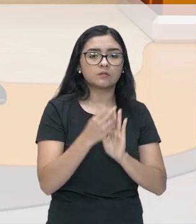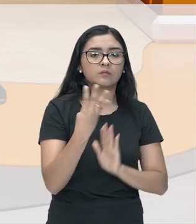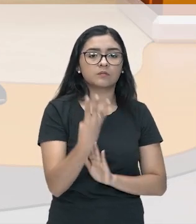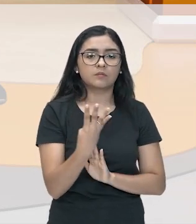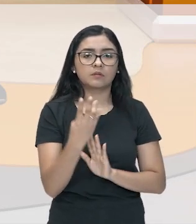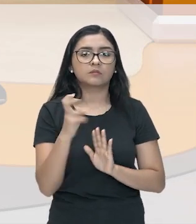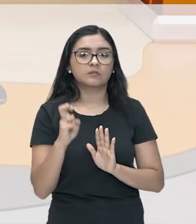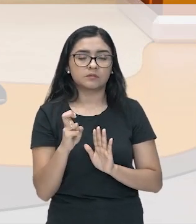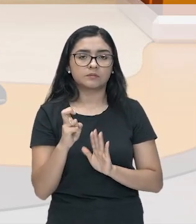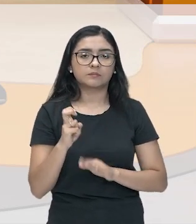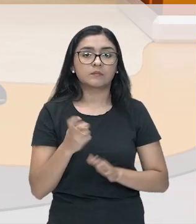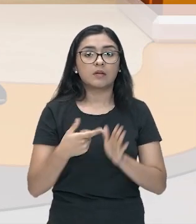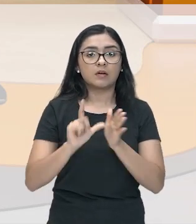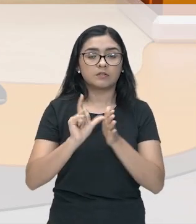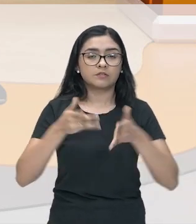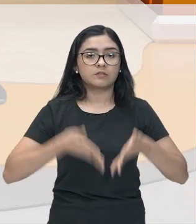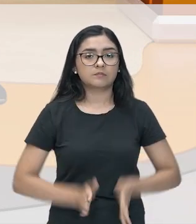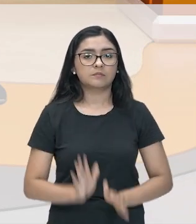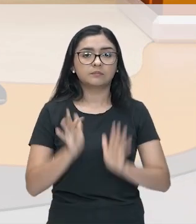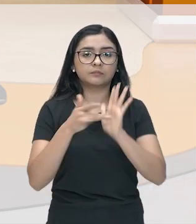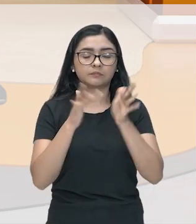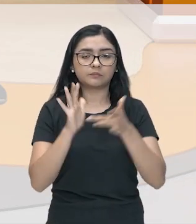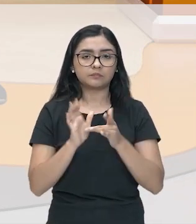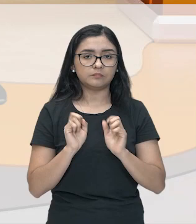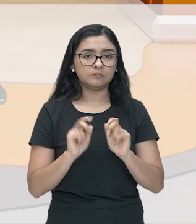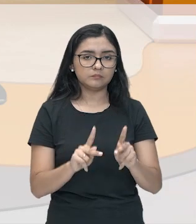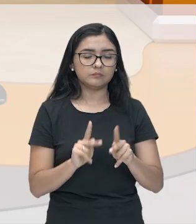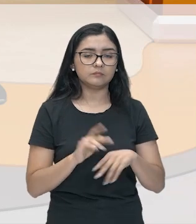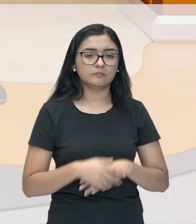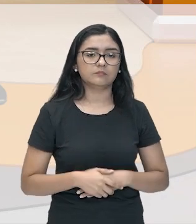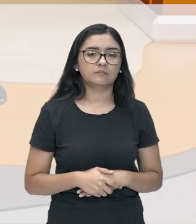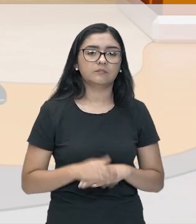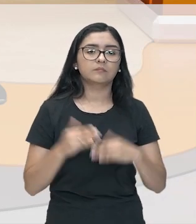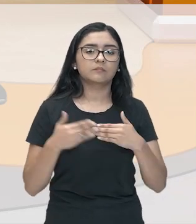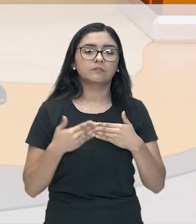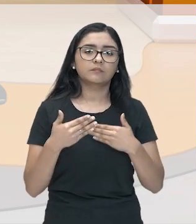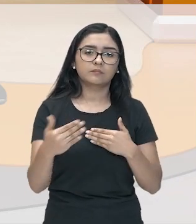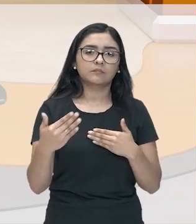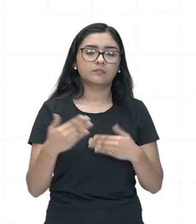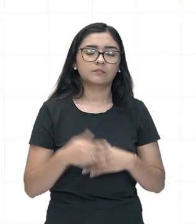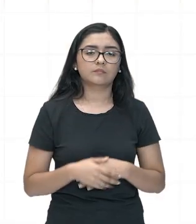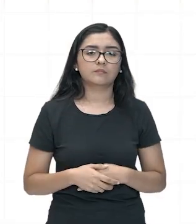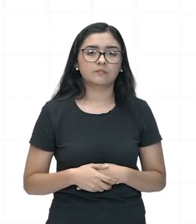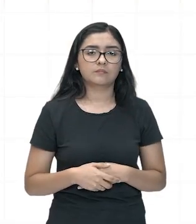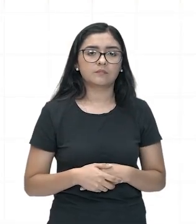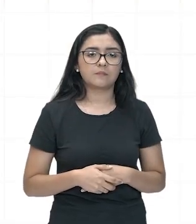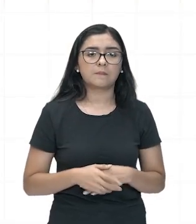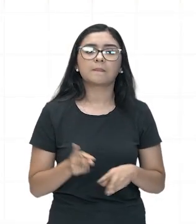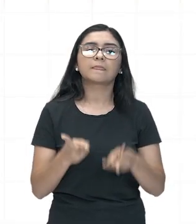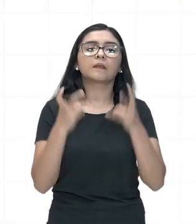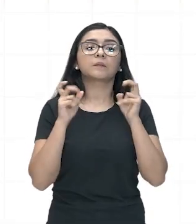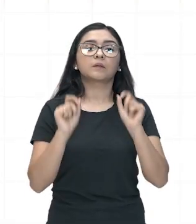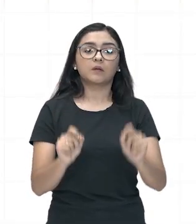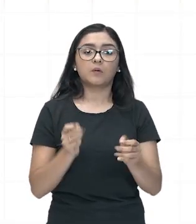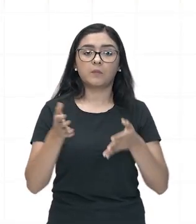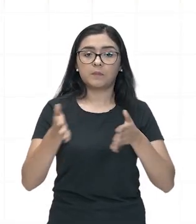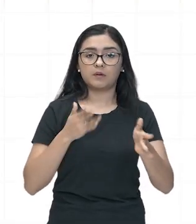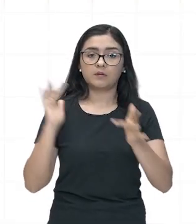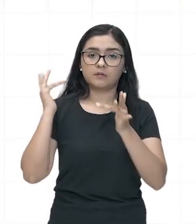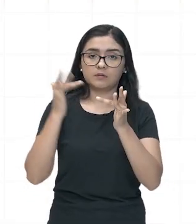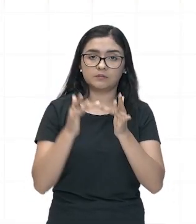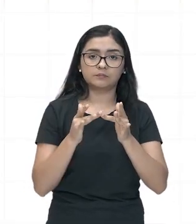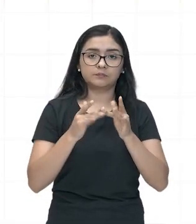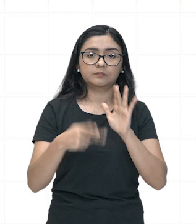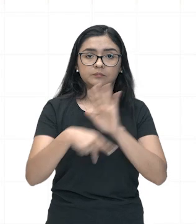e 4 a.C., tá bom? Continuando, olha só, o período clássico na